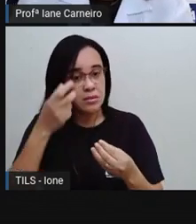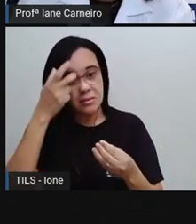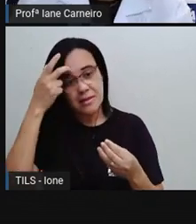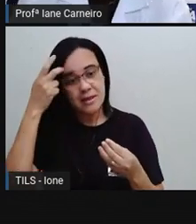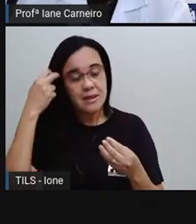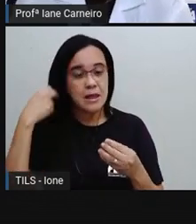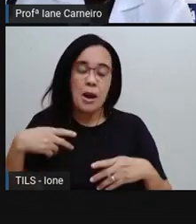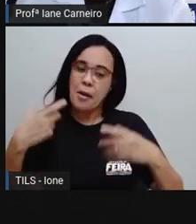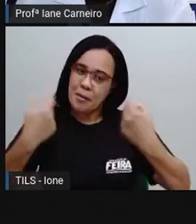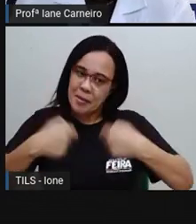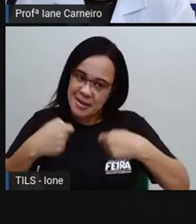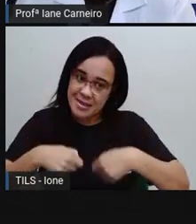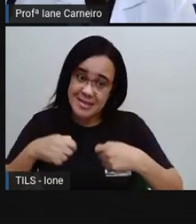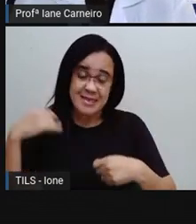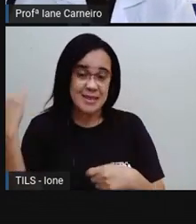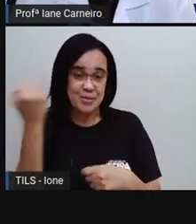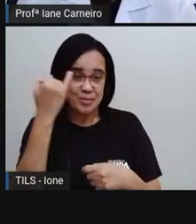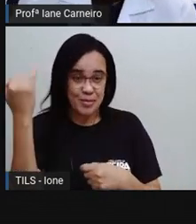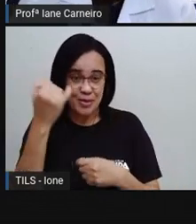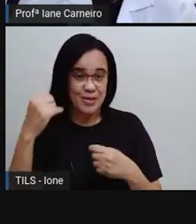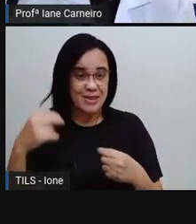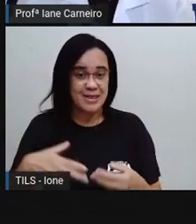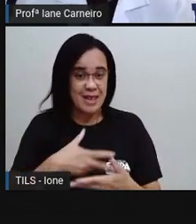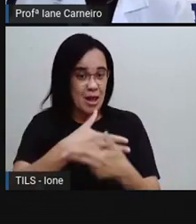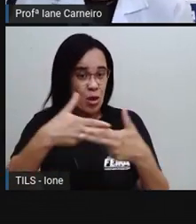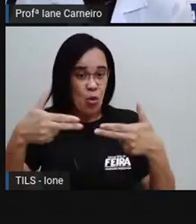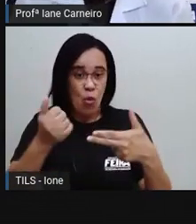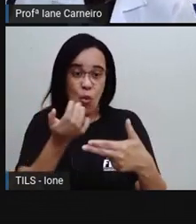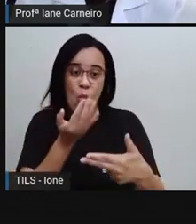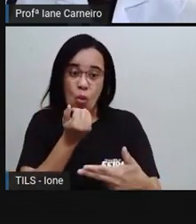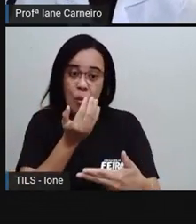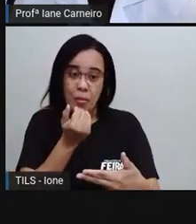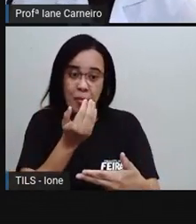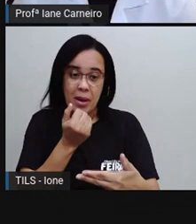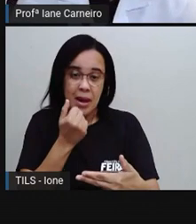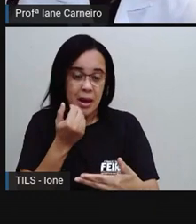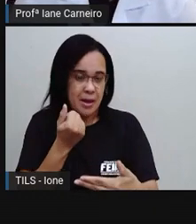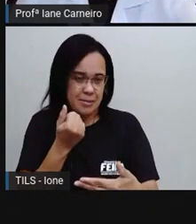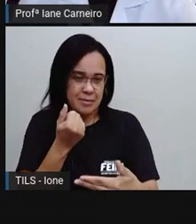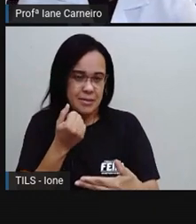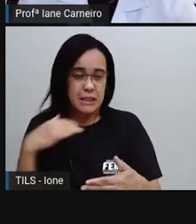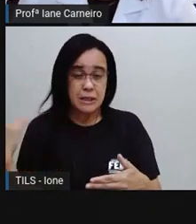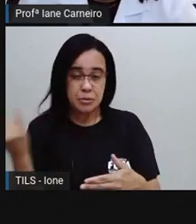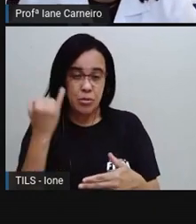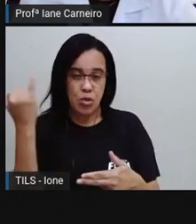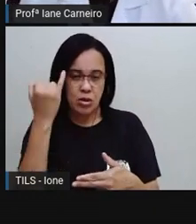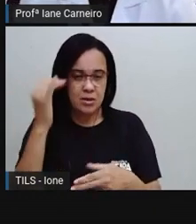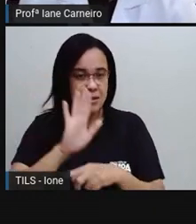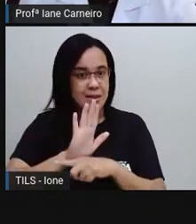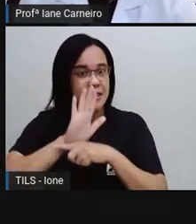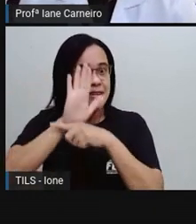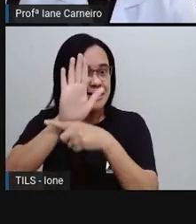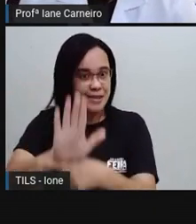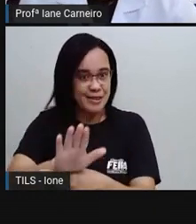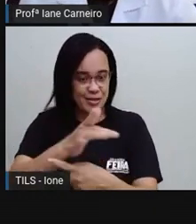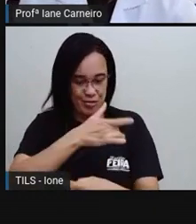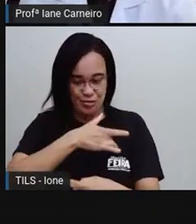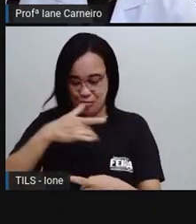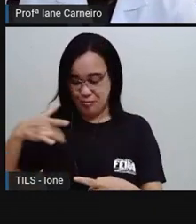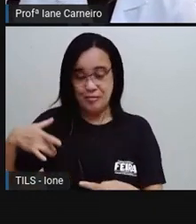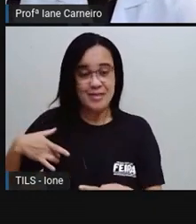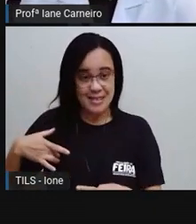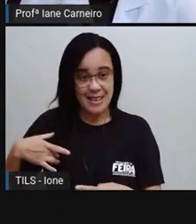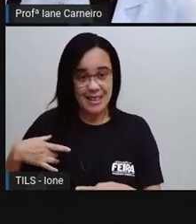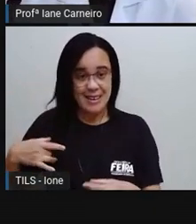água, como frutas, legumes e verduras. Aí, já vem a pró dizendo que frutas,